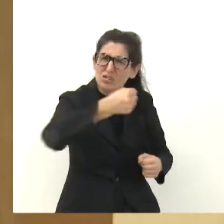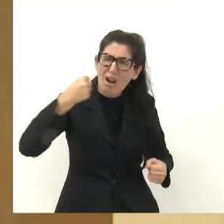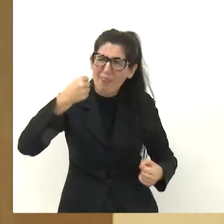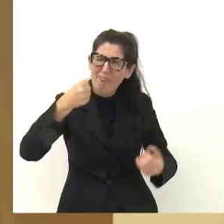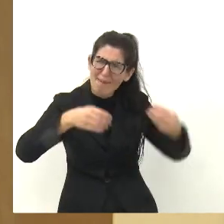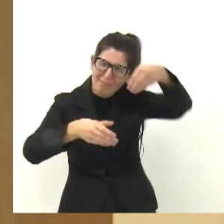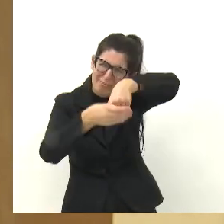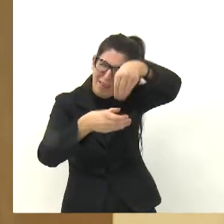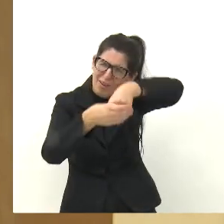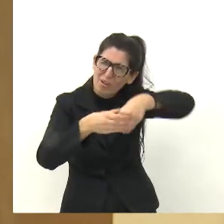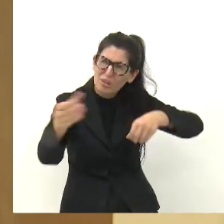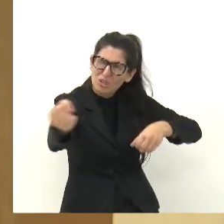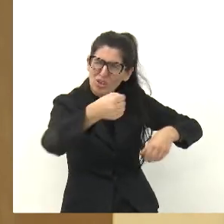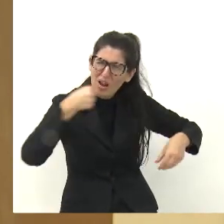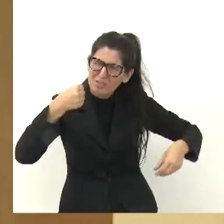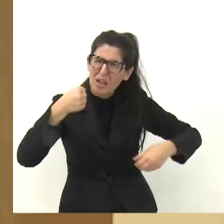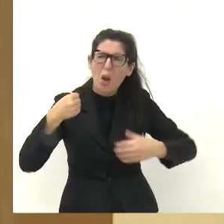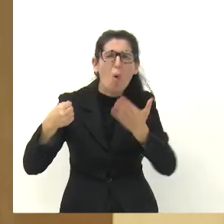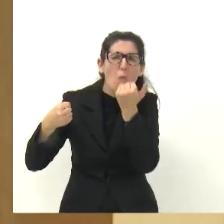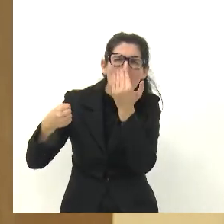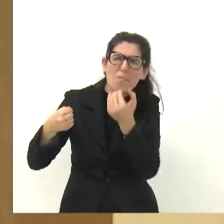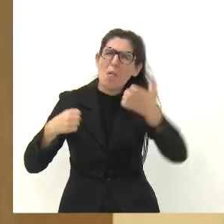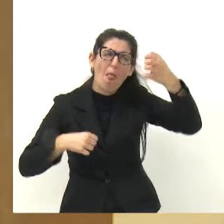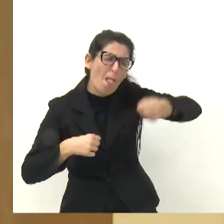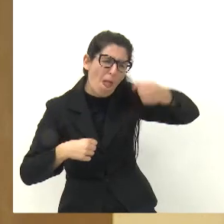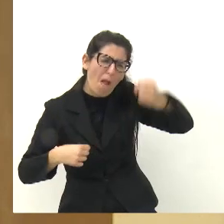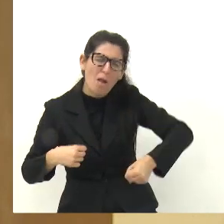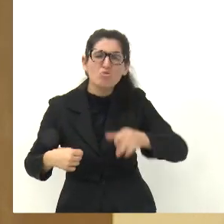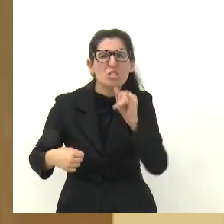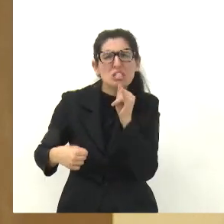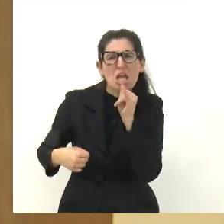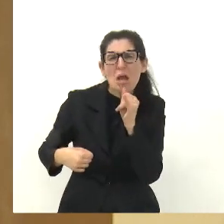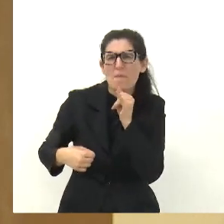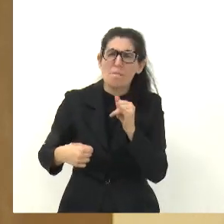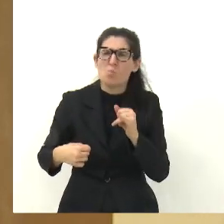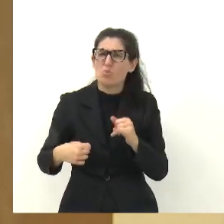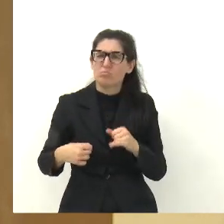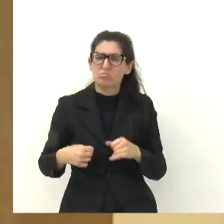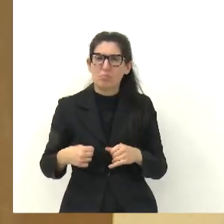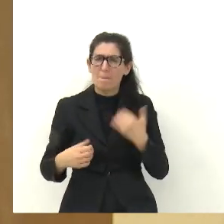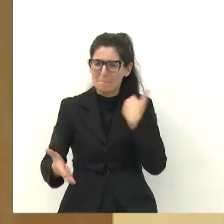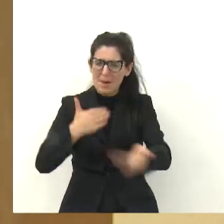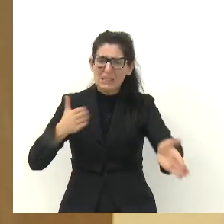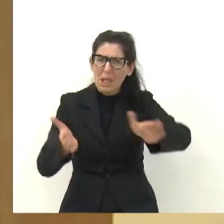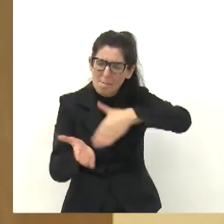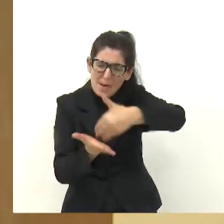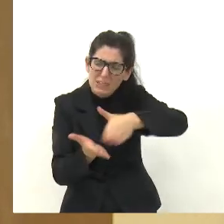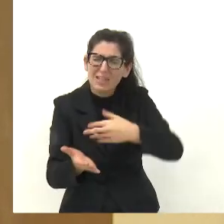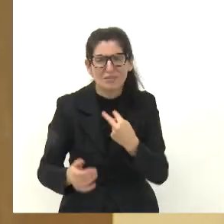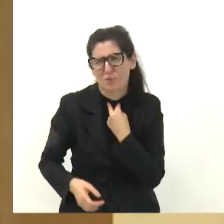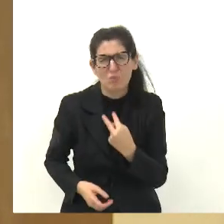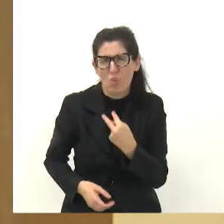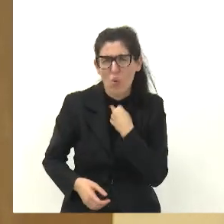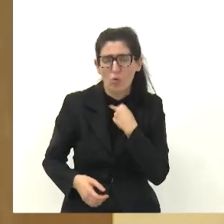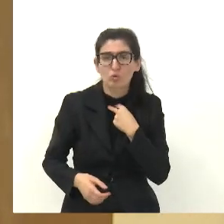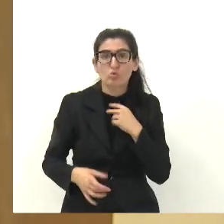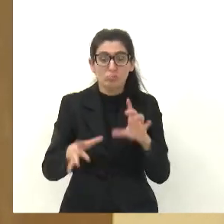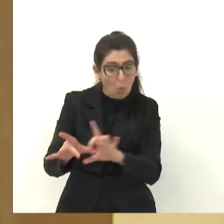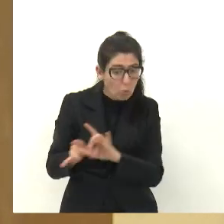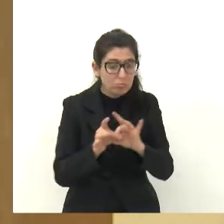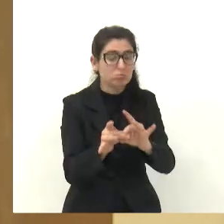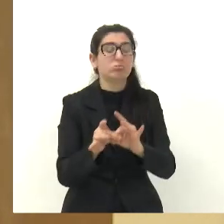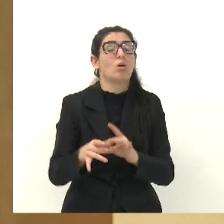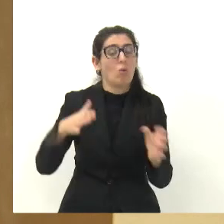Então, eu quero aqui me prontificar, junto à EDP Bandeirante, que nós vamos sim estar fazendo essa